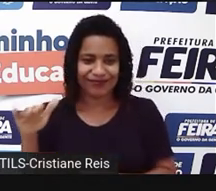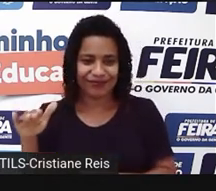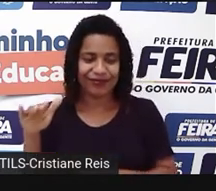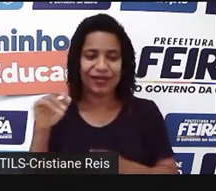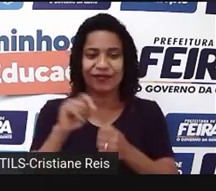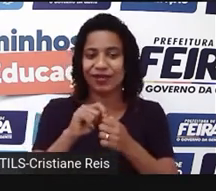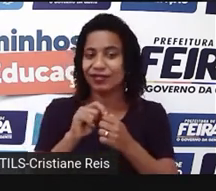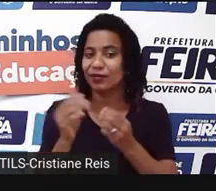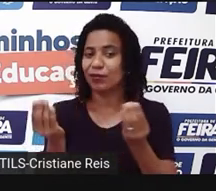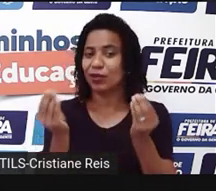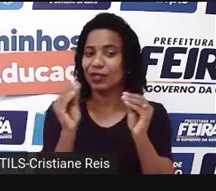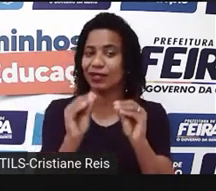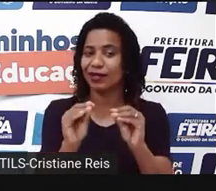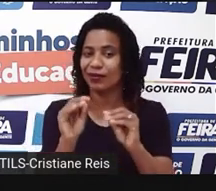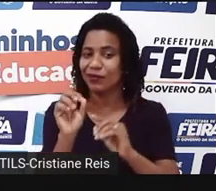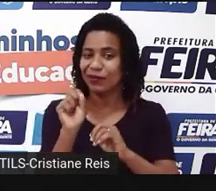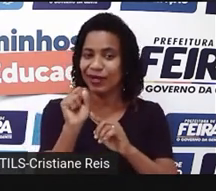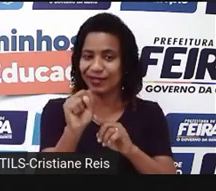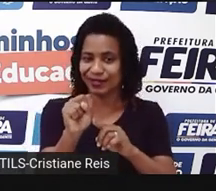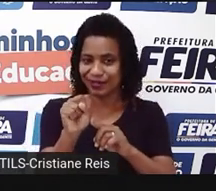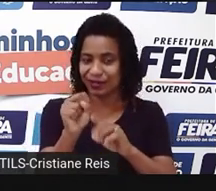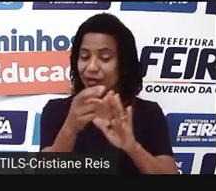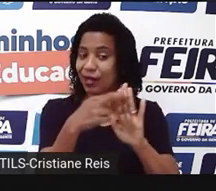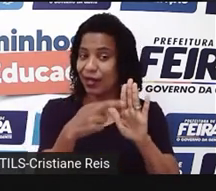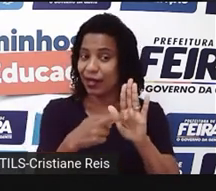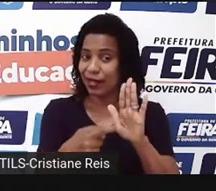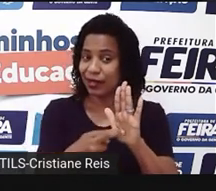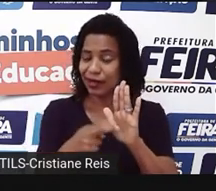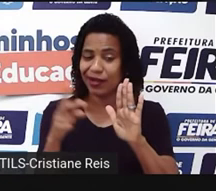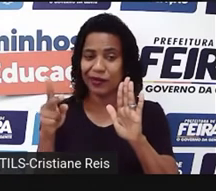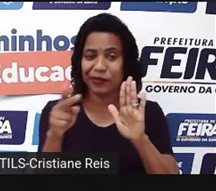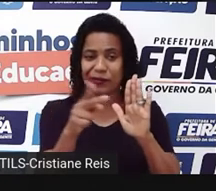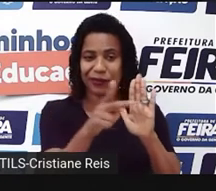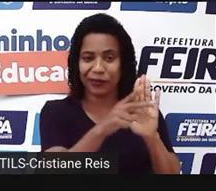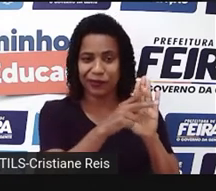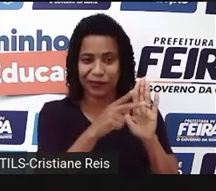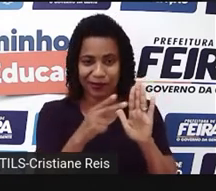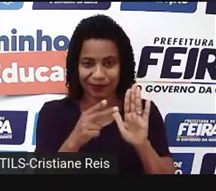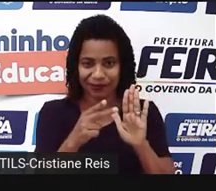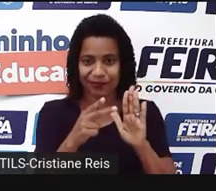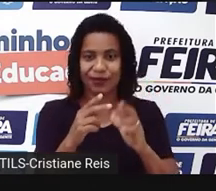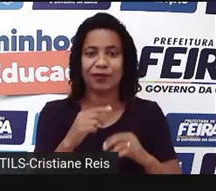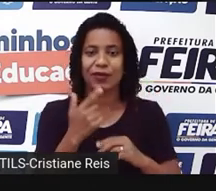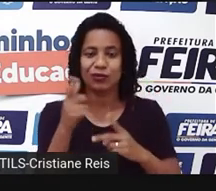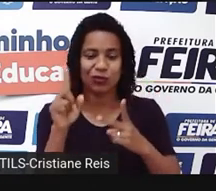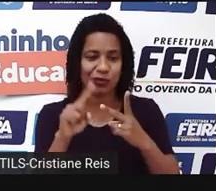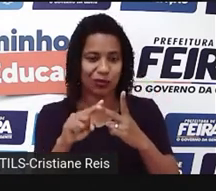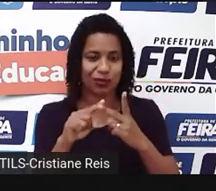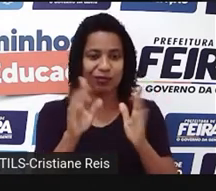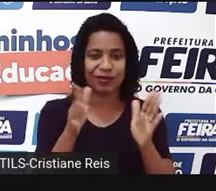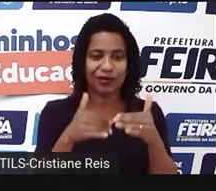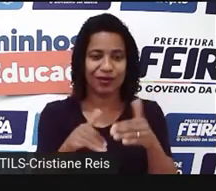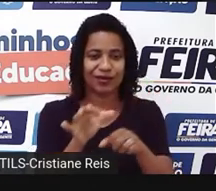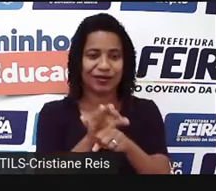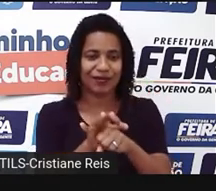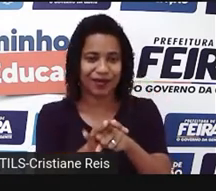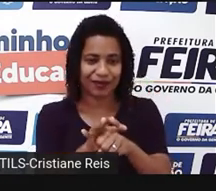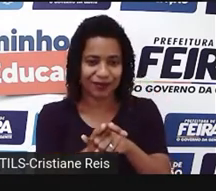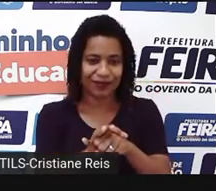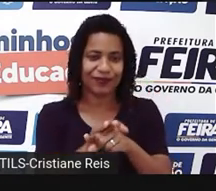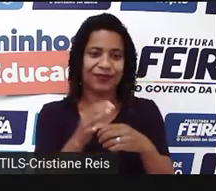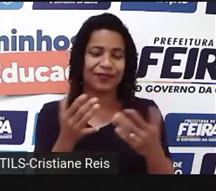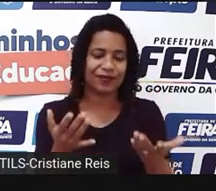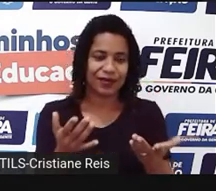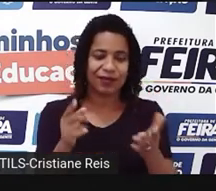o plural, nós acrescentando o s, que é a regra geral. Neste caso, box, caixa, watch, relógio, quiz, que é o